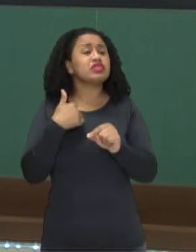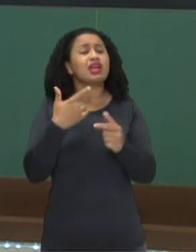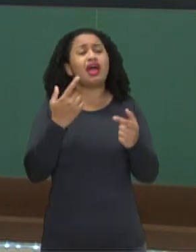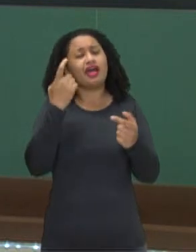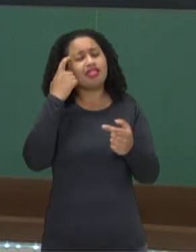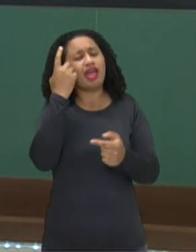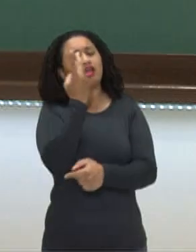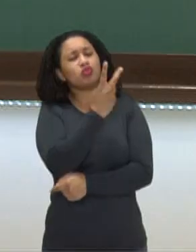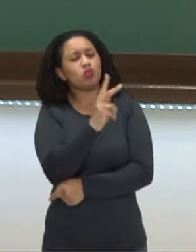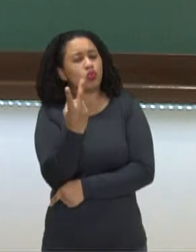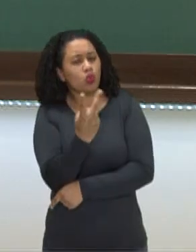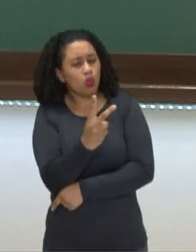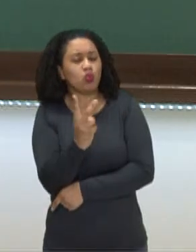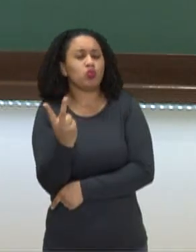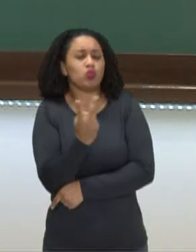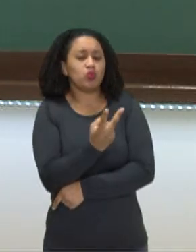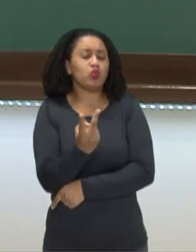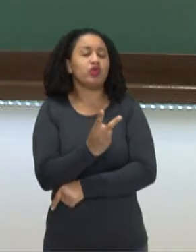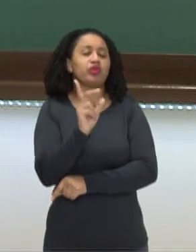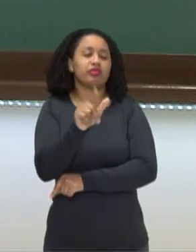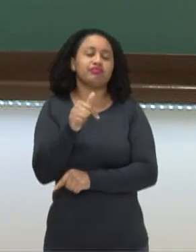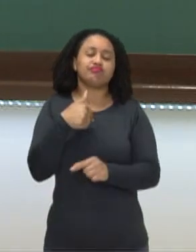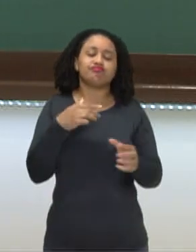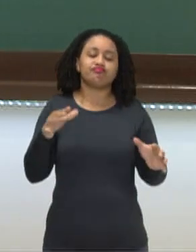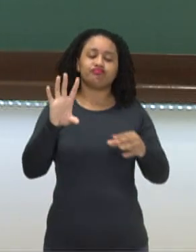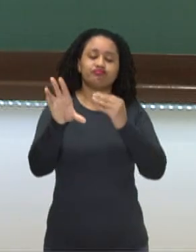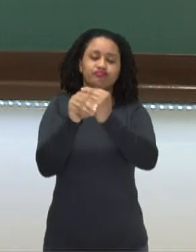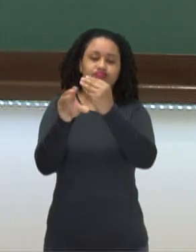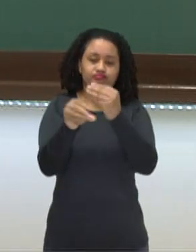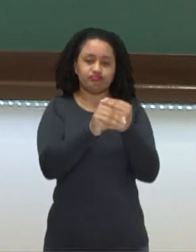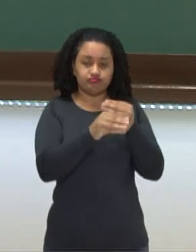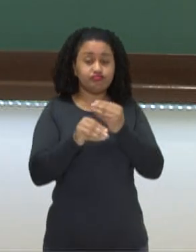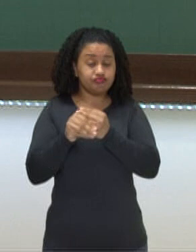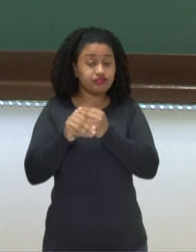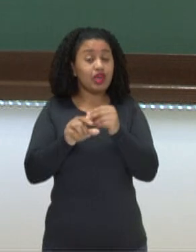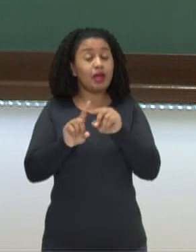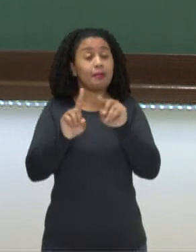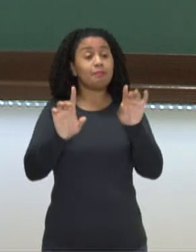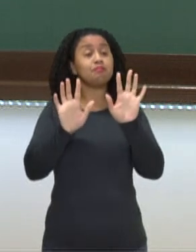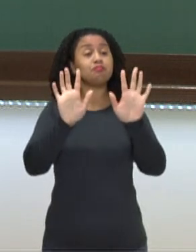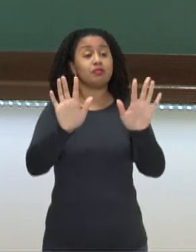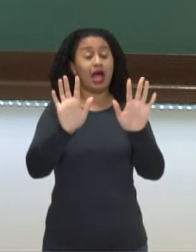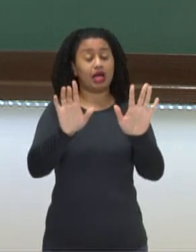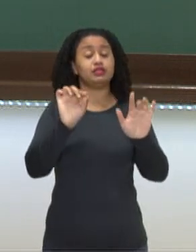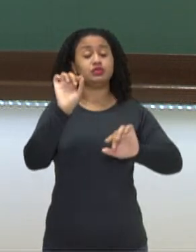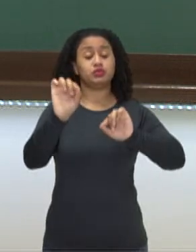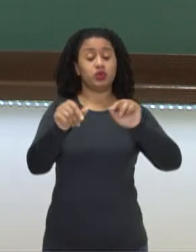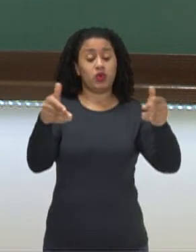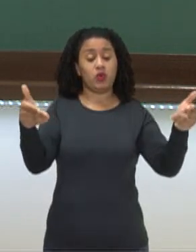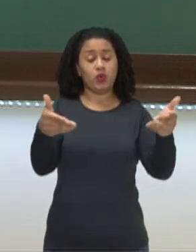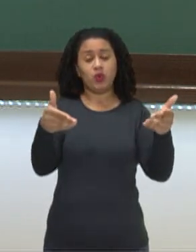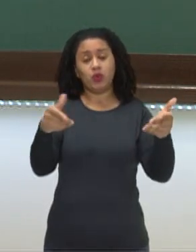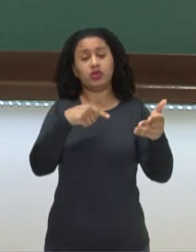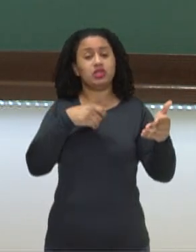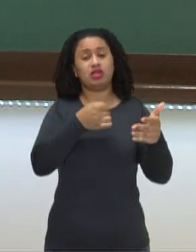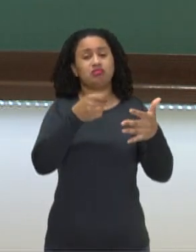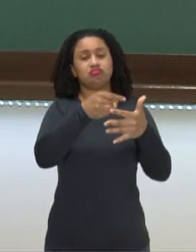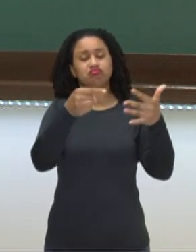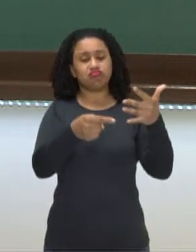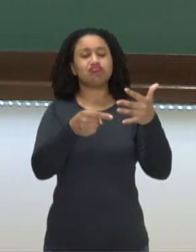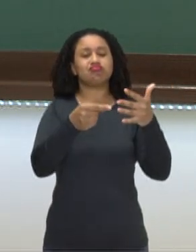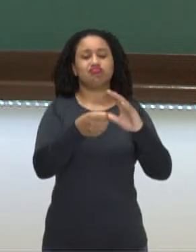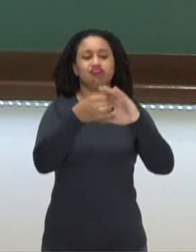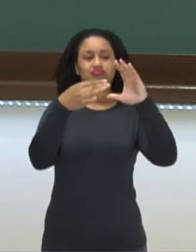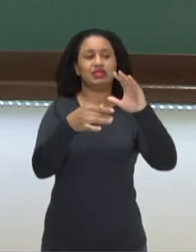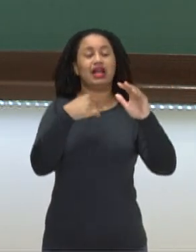ideia dos dois, do Lamarck e do Darwin, ela se complementa. Porém, atualmente, existem alguns pontos ali